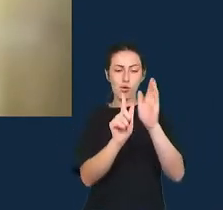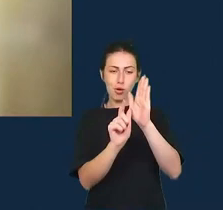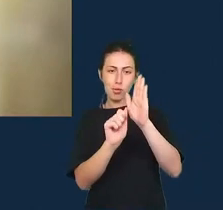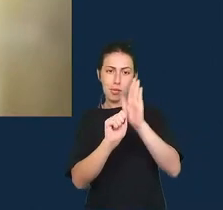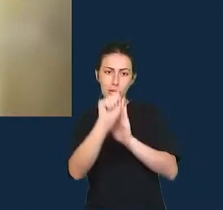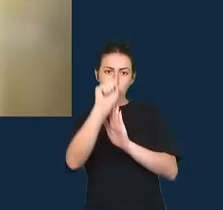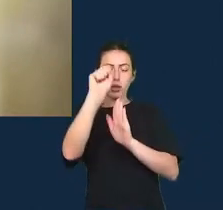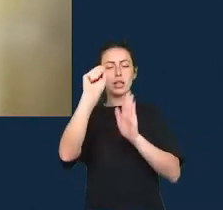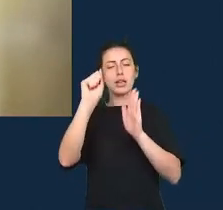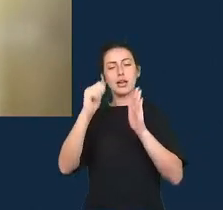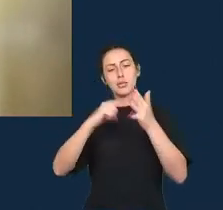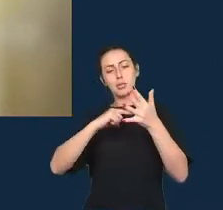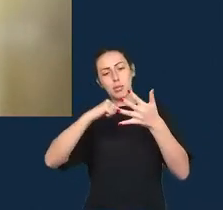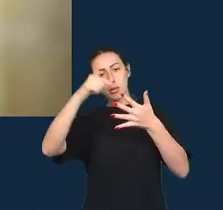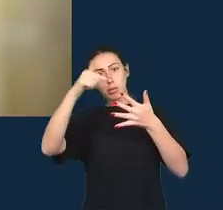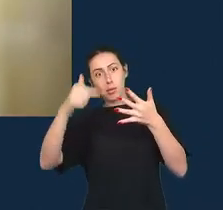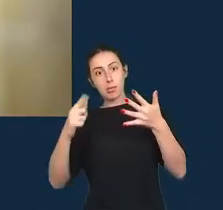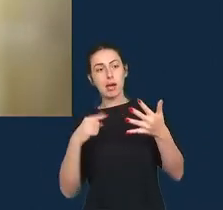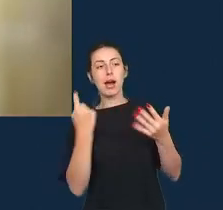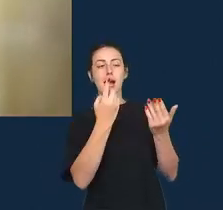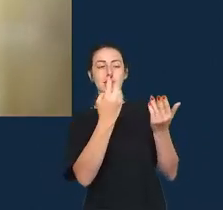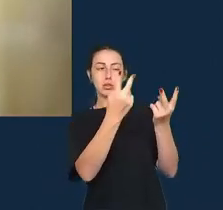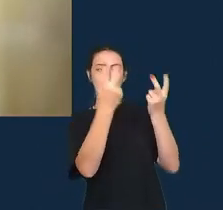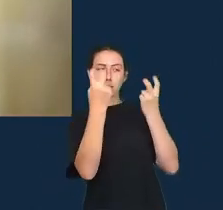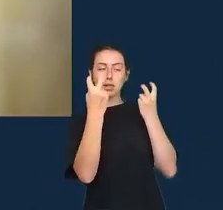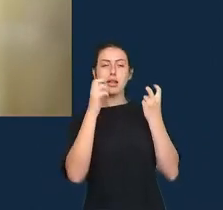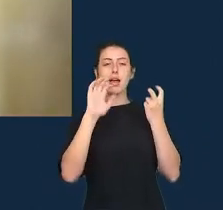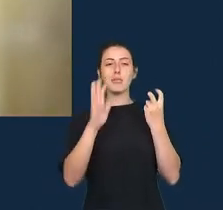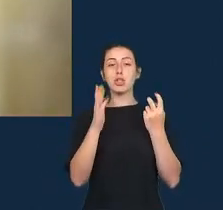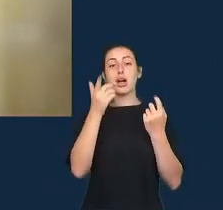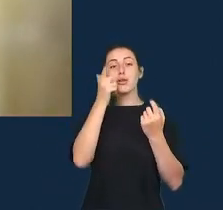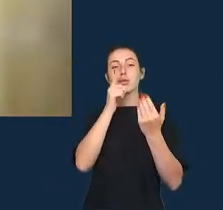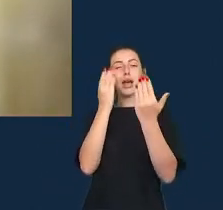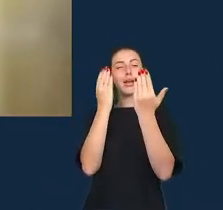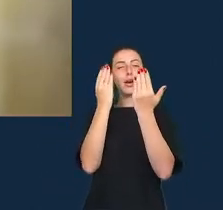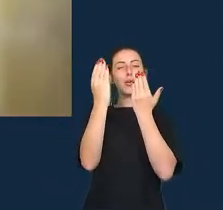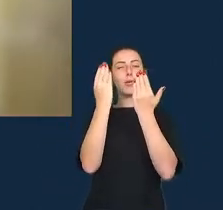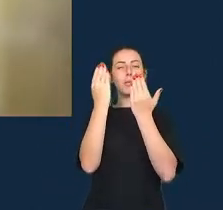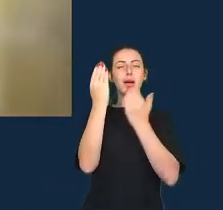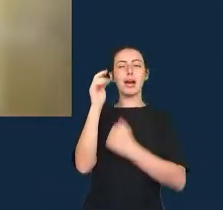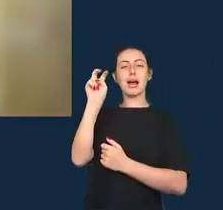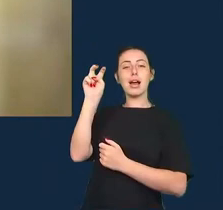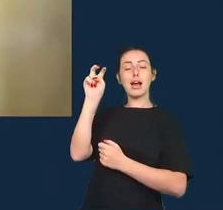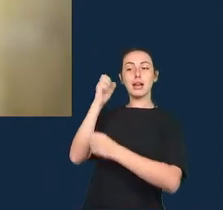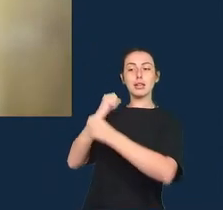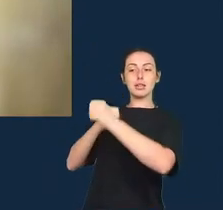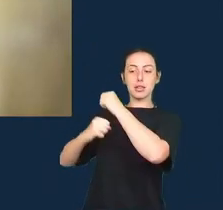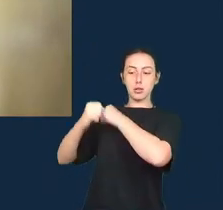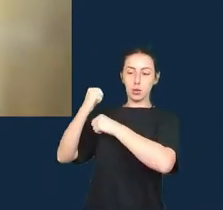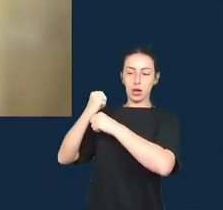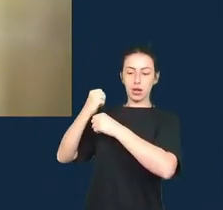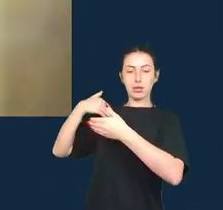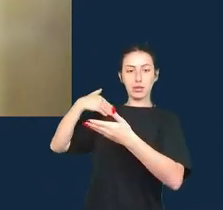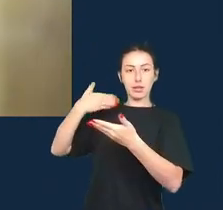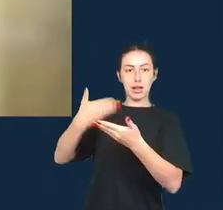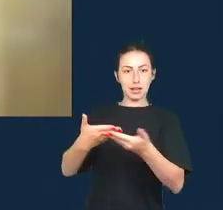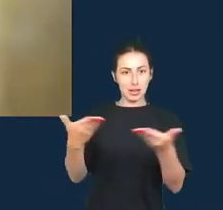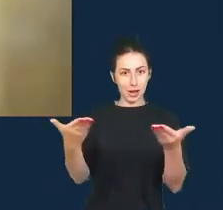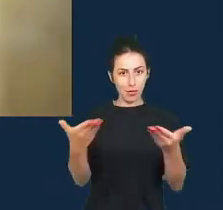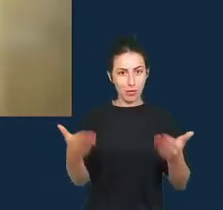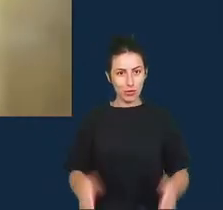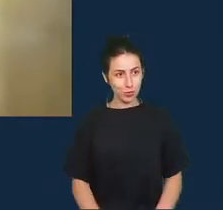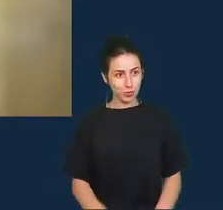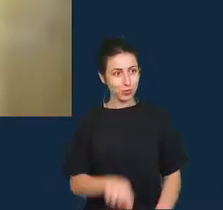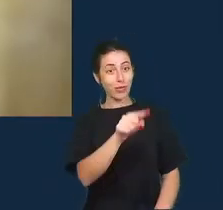comparado a mais de cinco anos são essas três coisas obrigado Jonathan obrigado Jonathan você quer adicionar alguma coisa